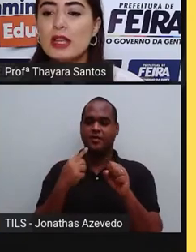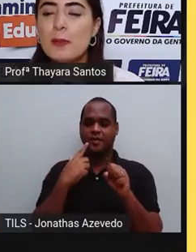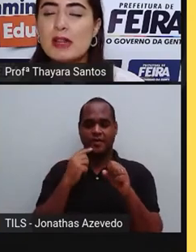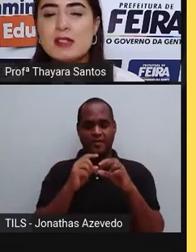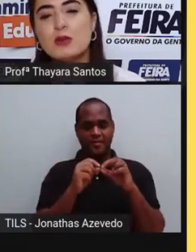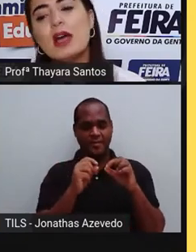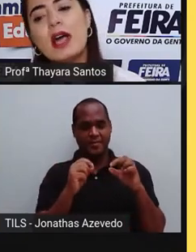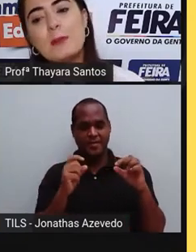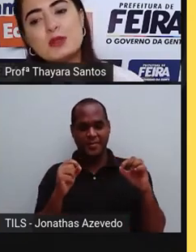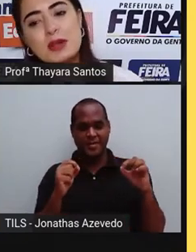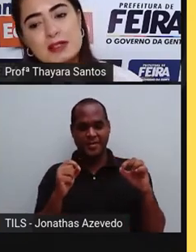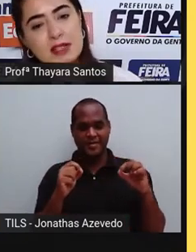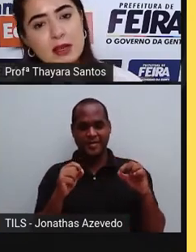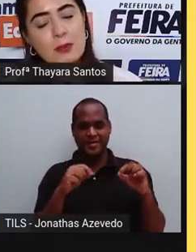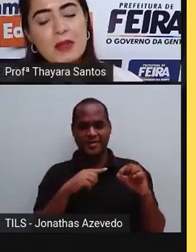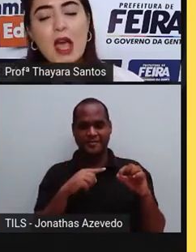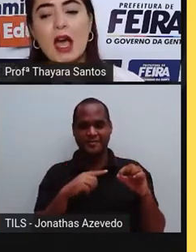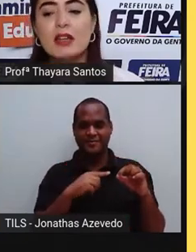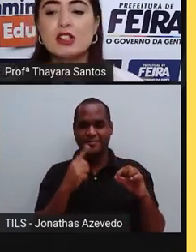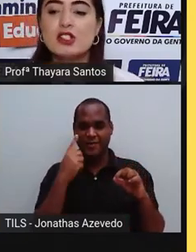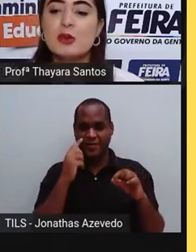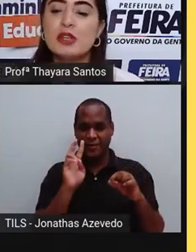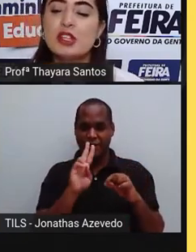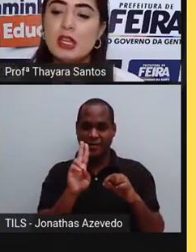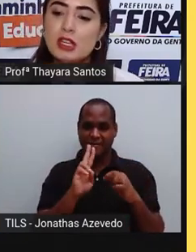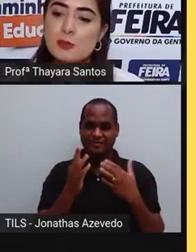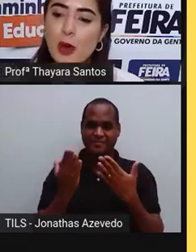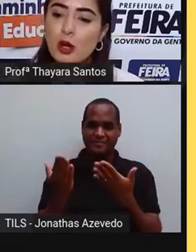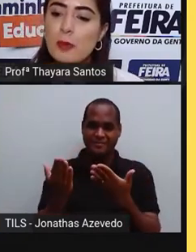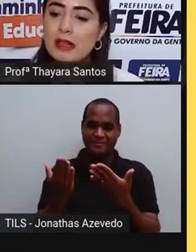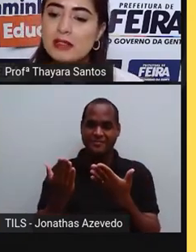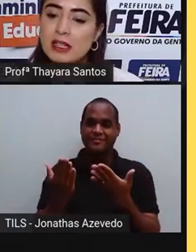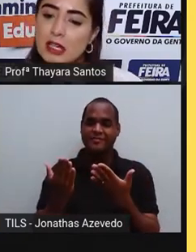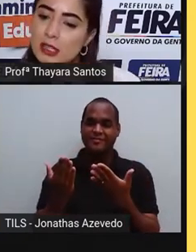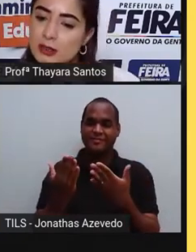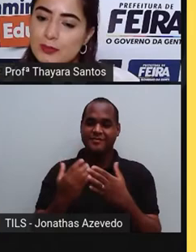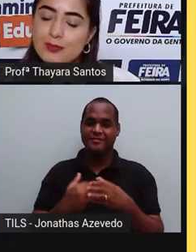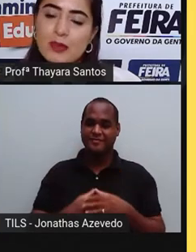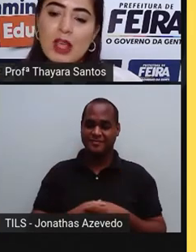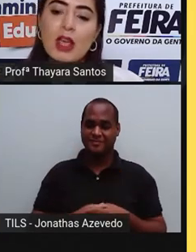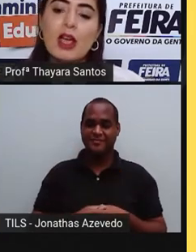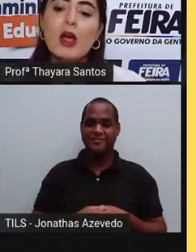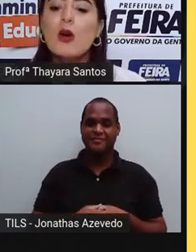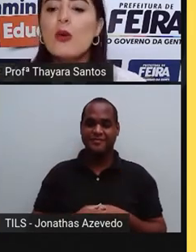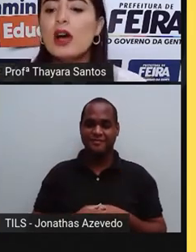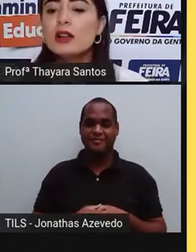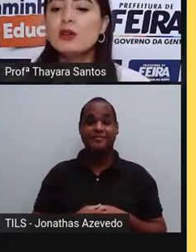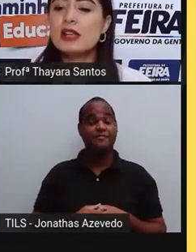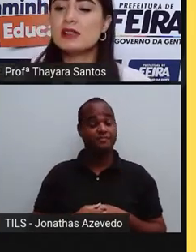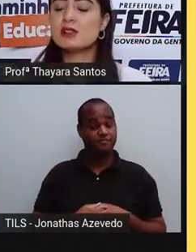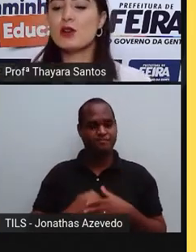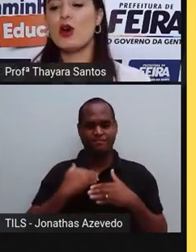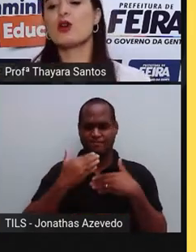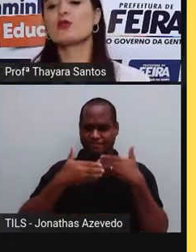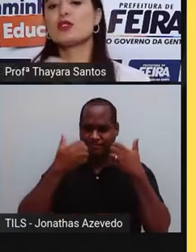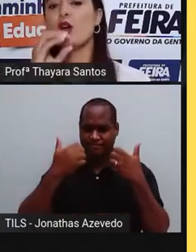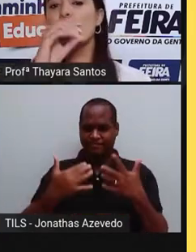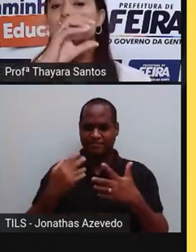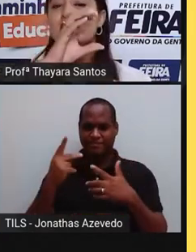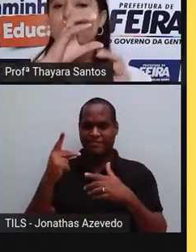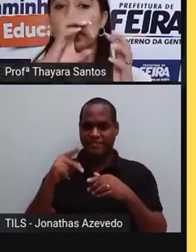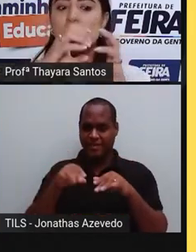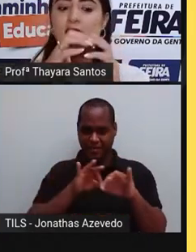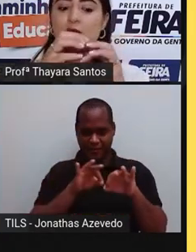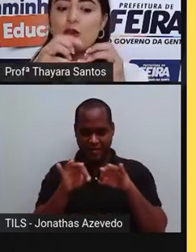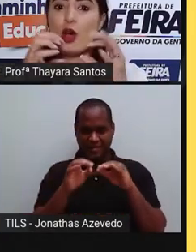fórmula aqui, parecendo uma capsulazinha. Aí a gente chama de esporo bacteriano. Quando esses cocos se